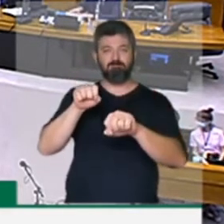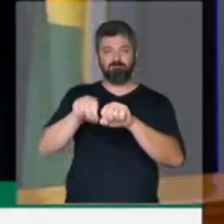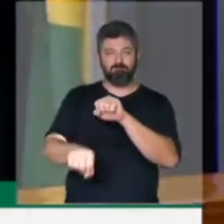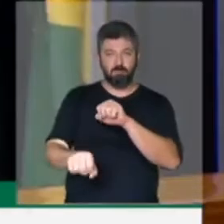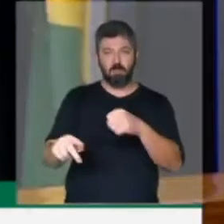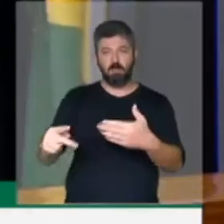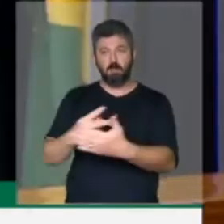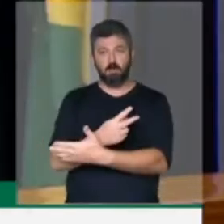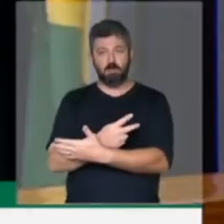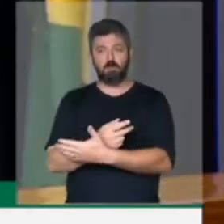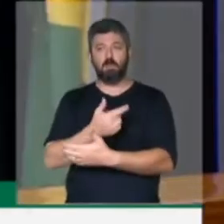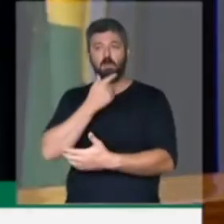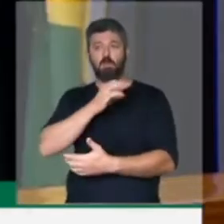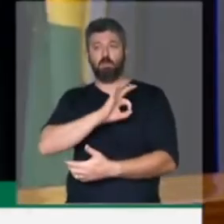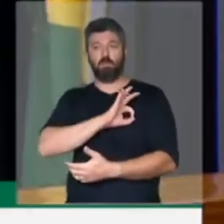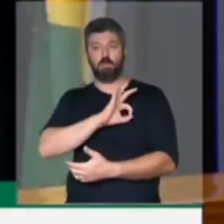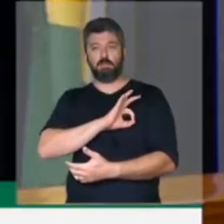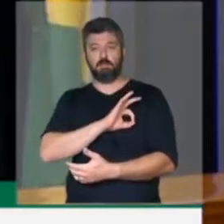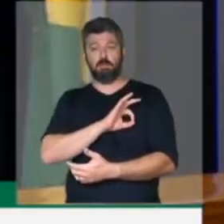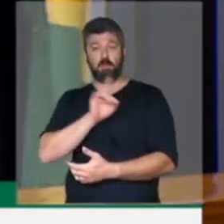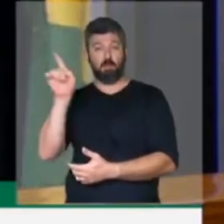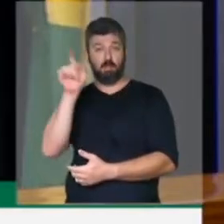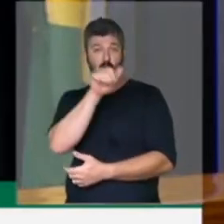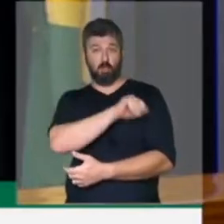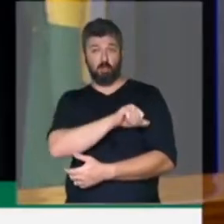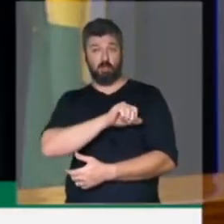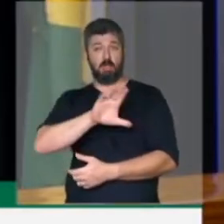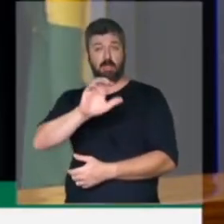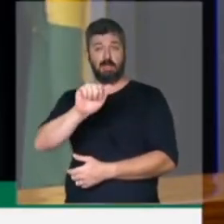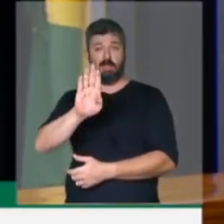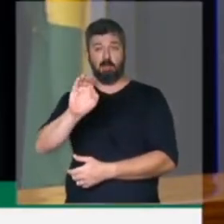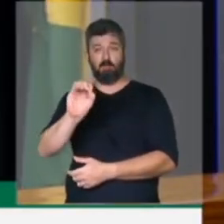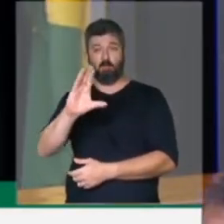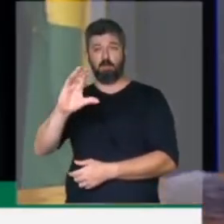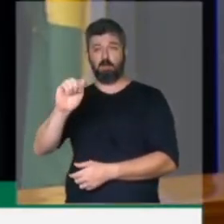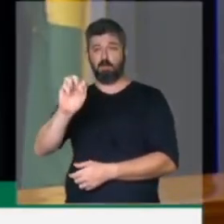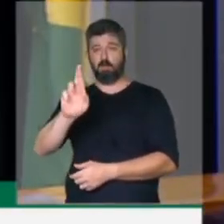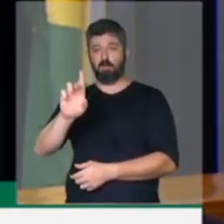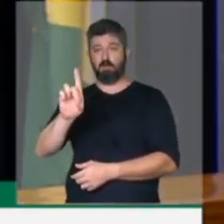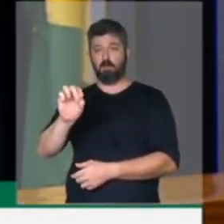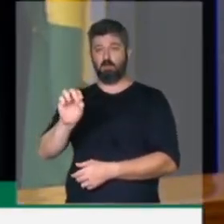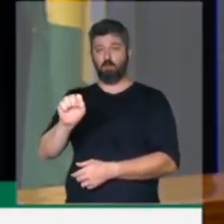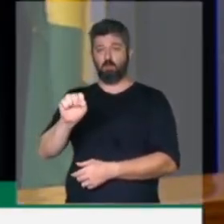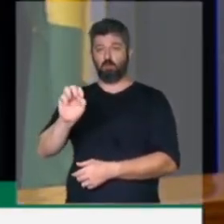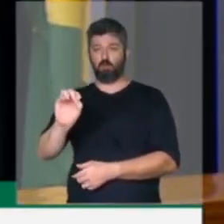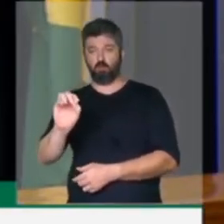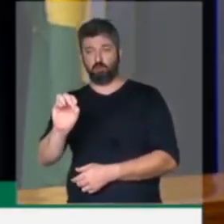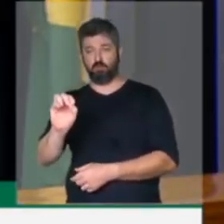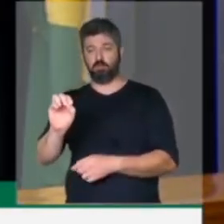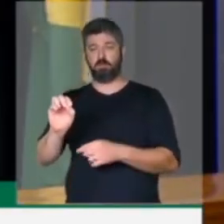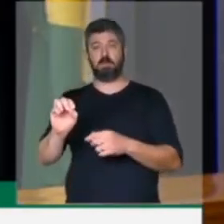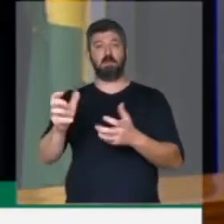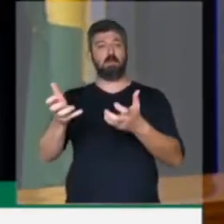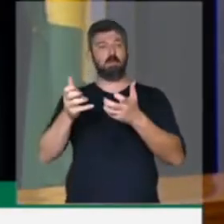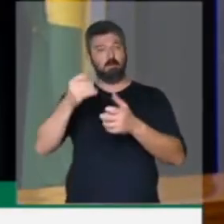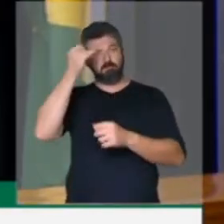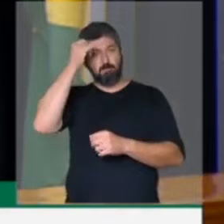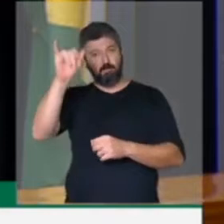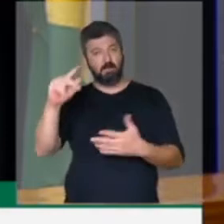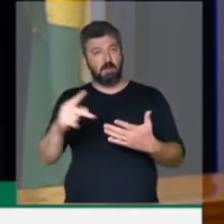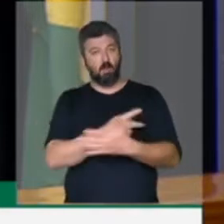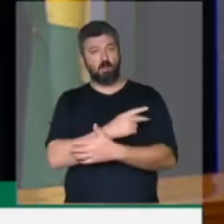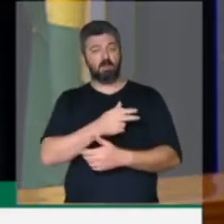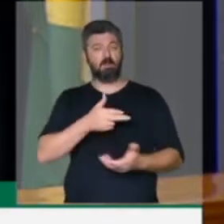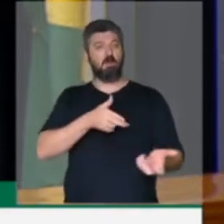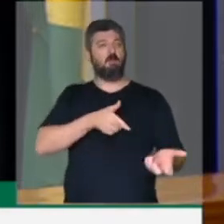de um policial no Rio de Janeiro, Cabo Cardoso, que tentava impedir um